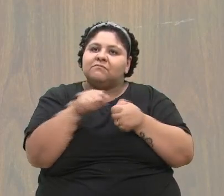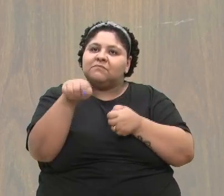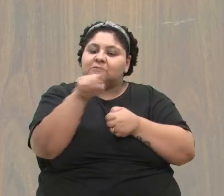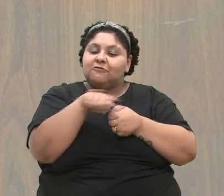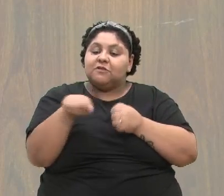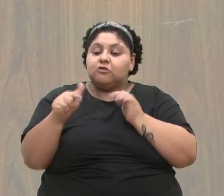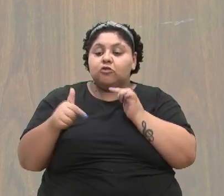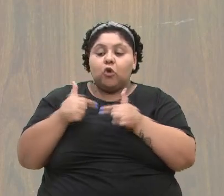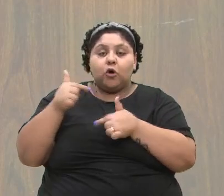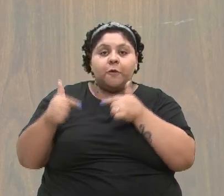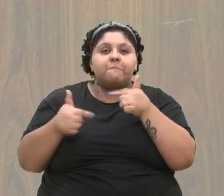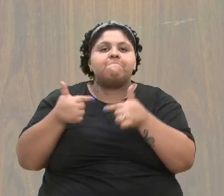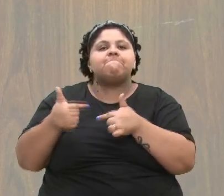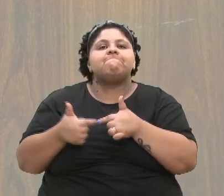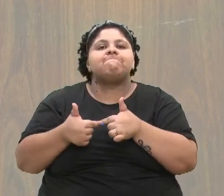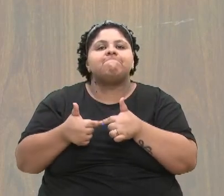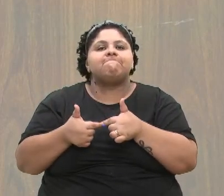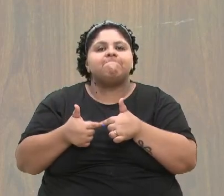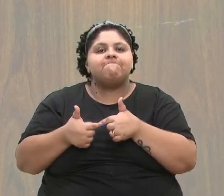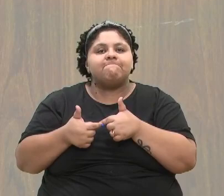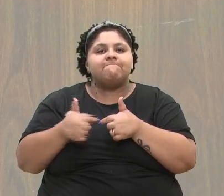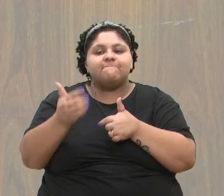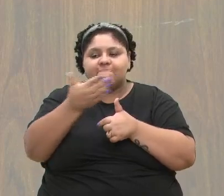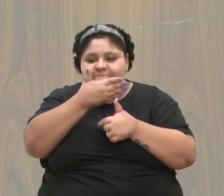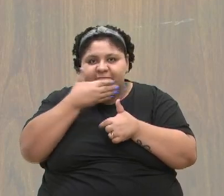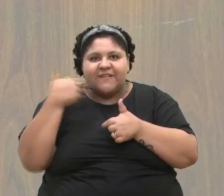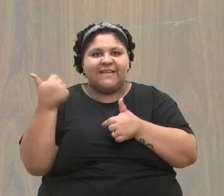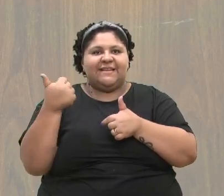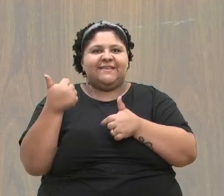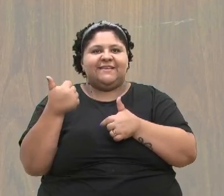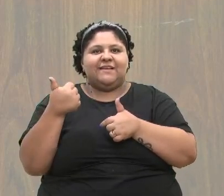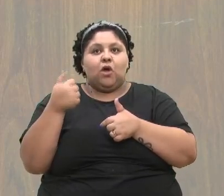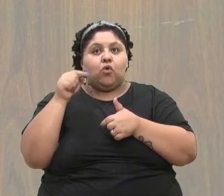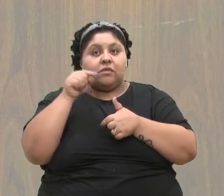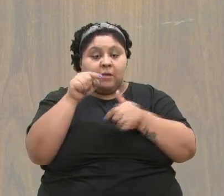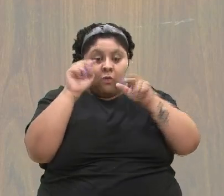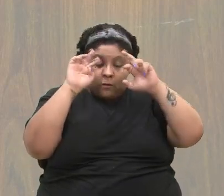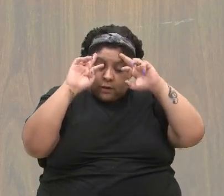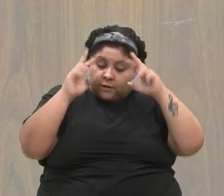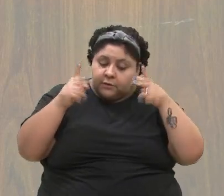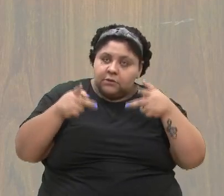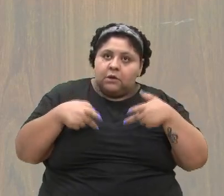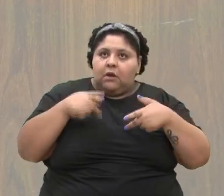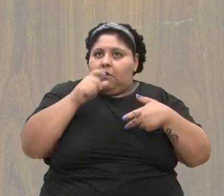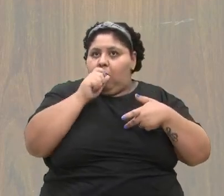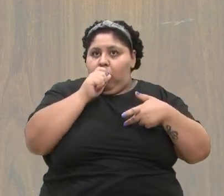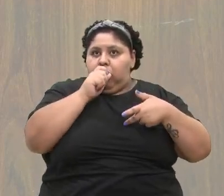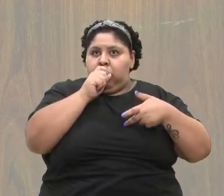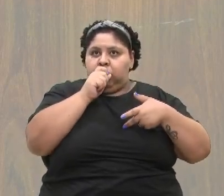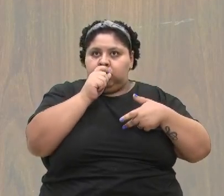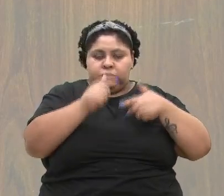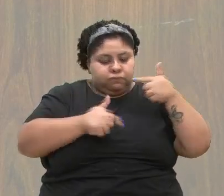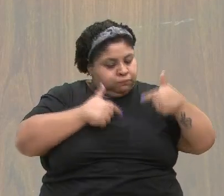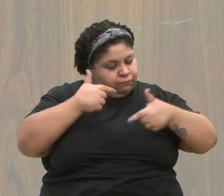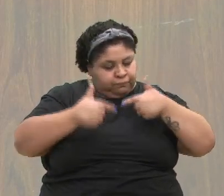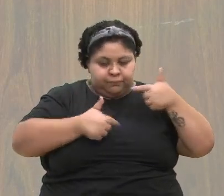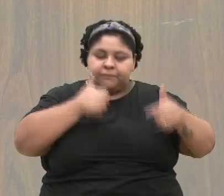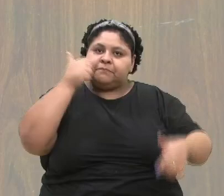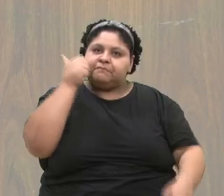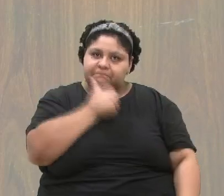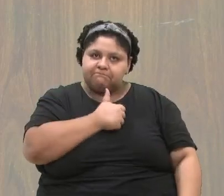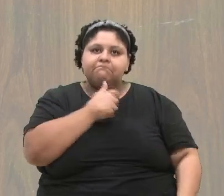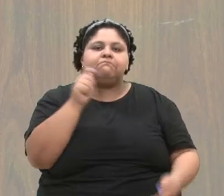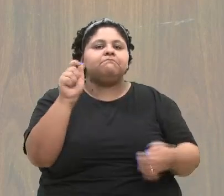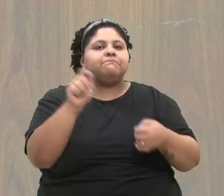trabalho valer a pena. Então, o teu reconhecimento perante ao trabalho que essas mulheres